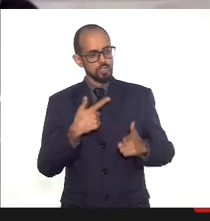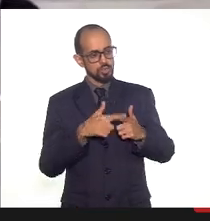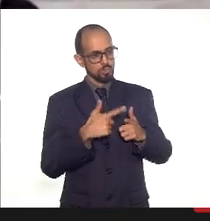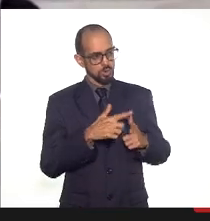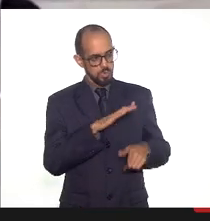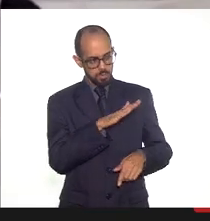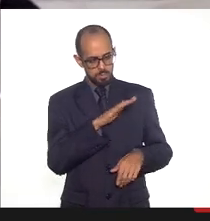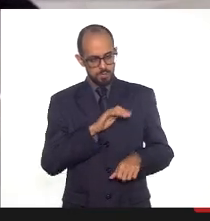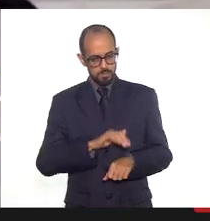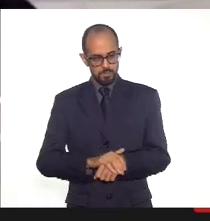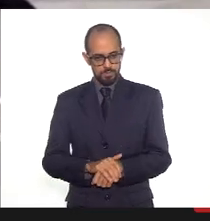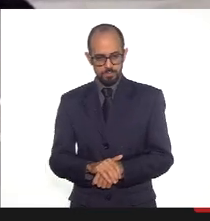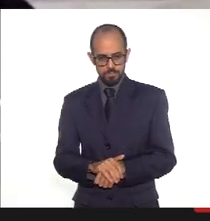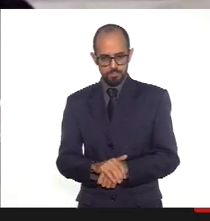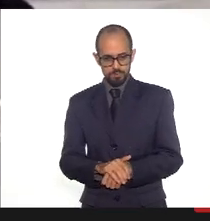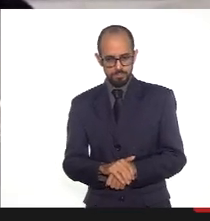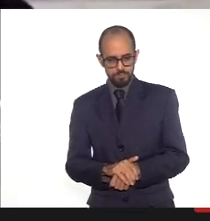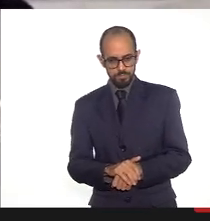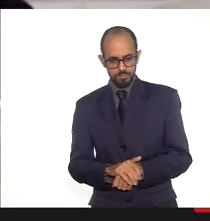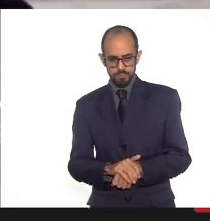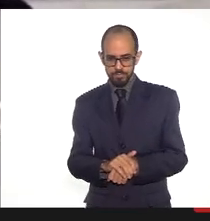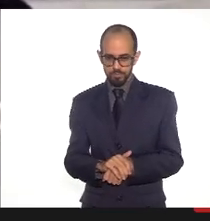Eu perdi, eu não estou ouvindo.